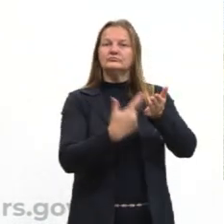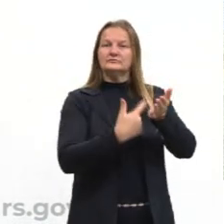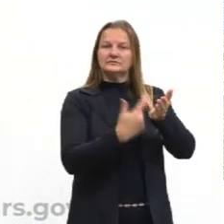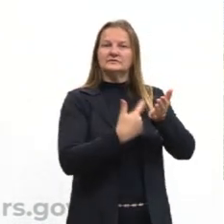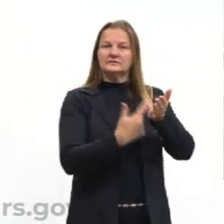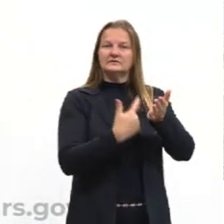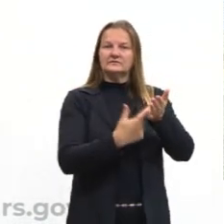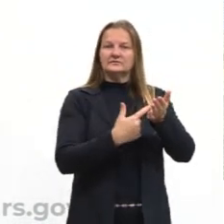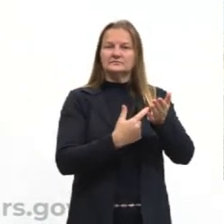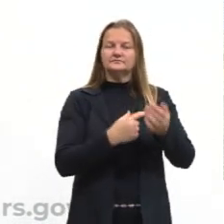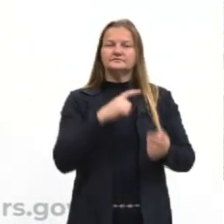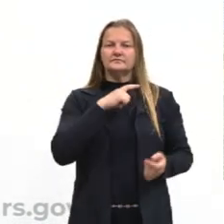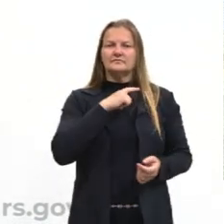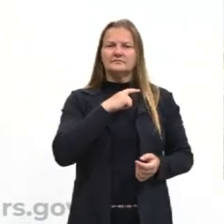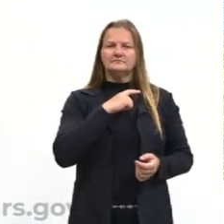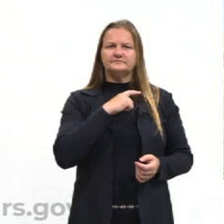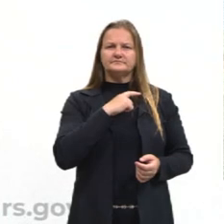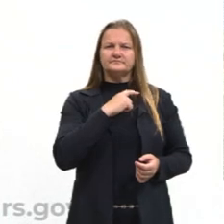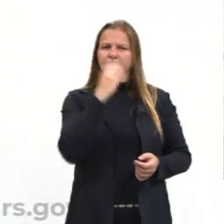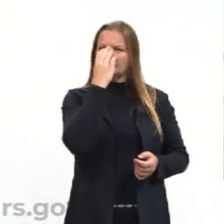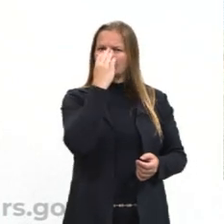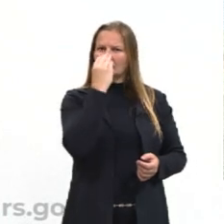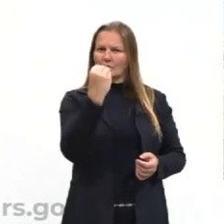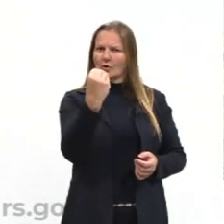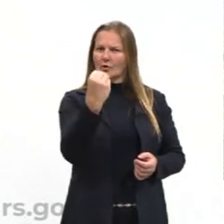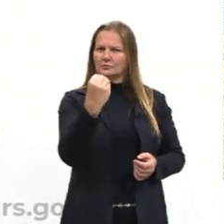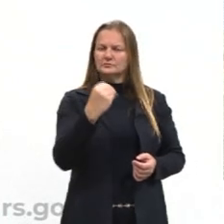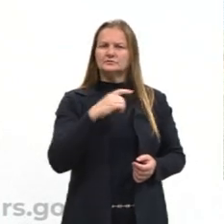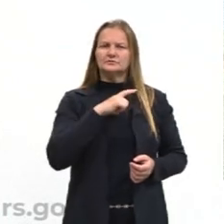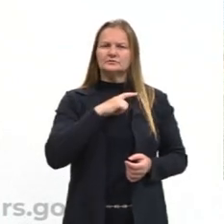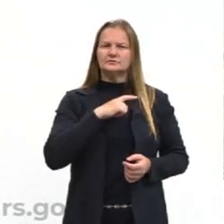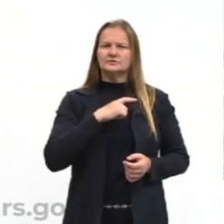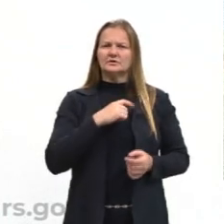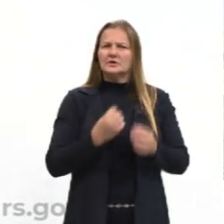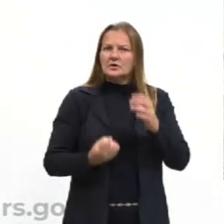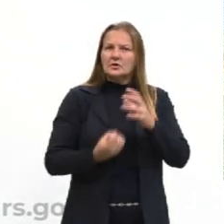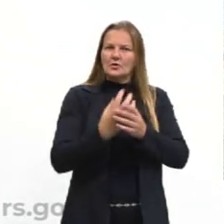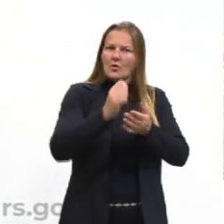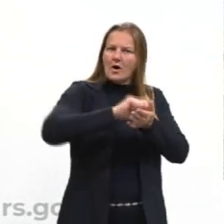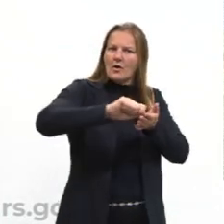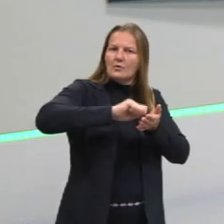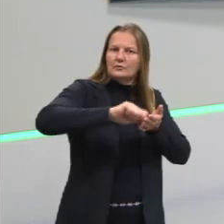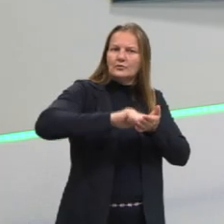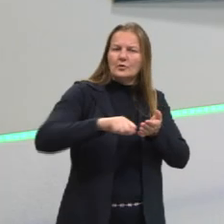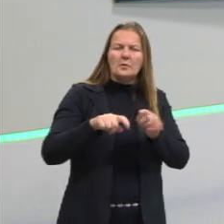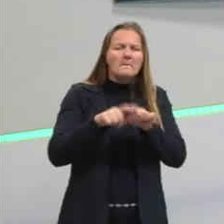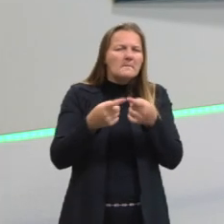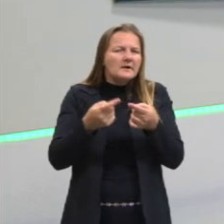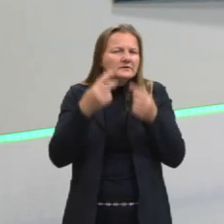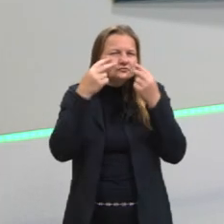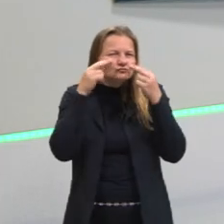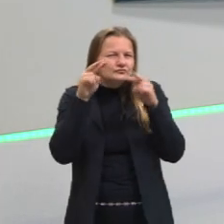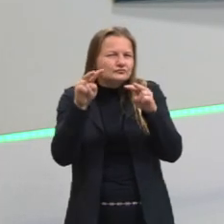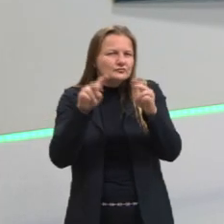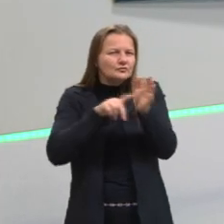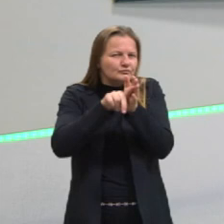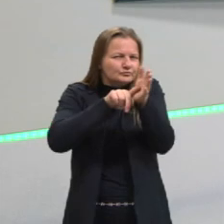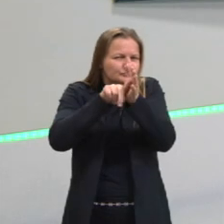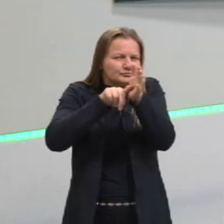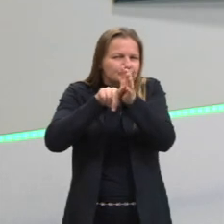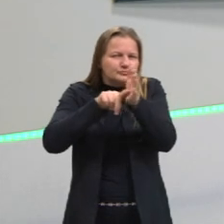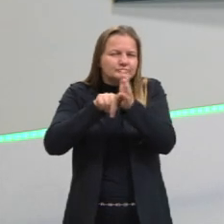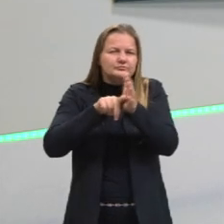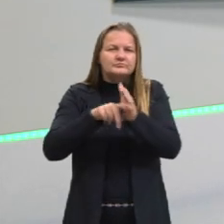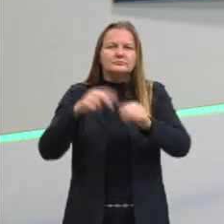Hobbes. A gente vai falar sobre ele daqui a pouquinho. Mas é muito interessante a gente poder analisar essa imagem, Esses estados